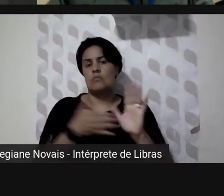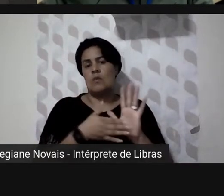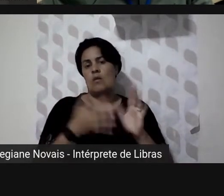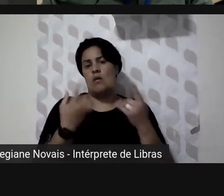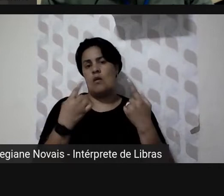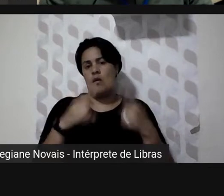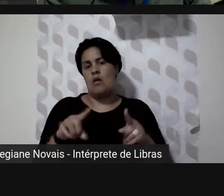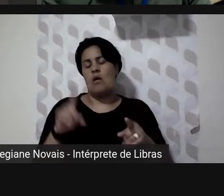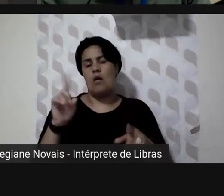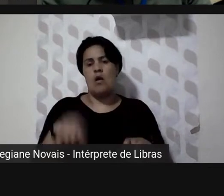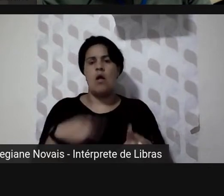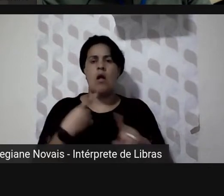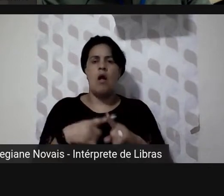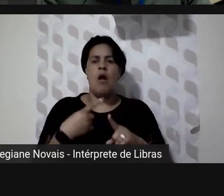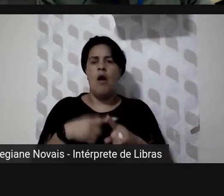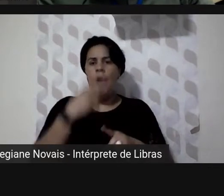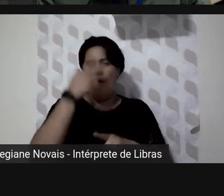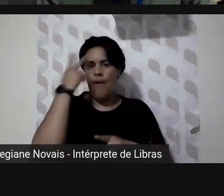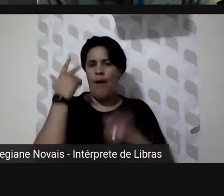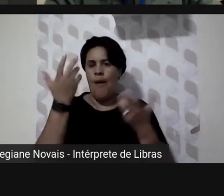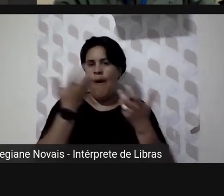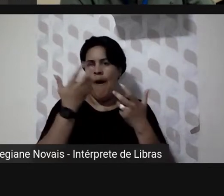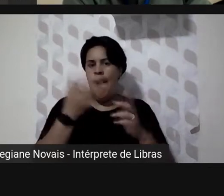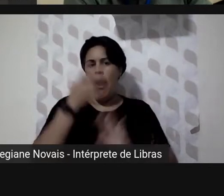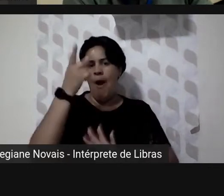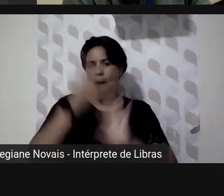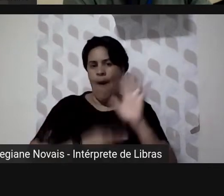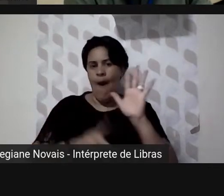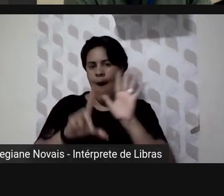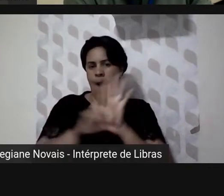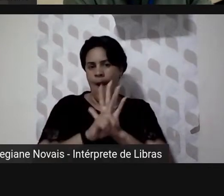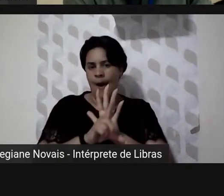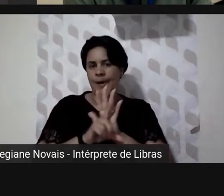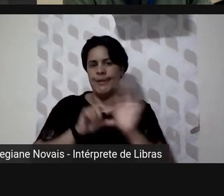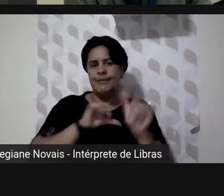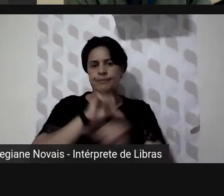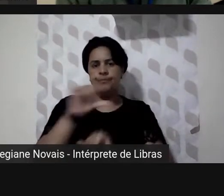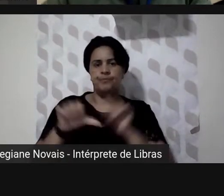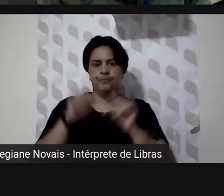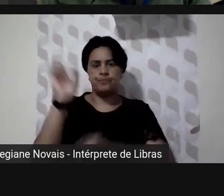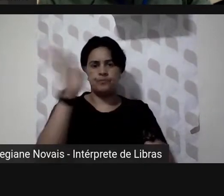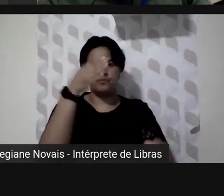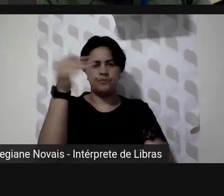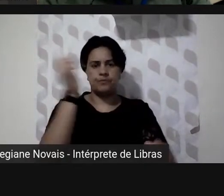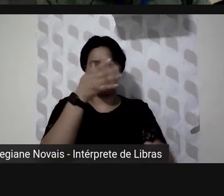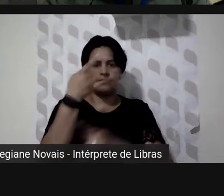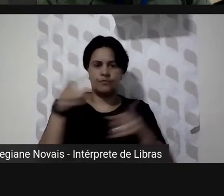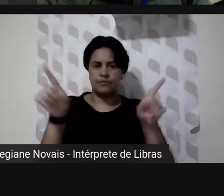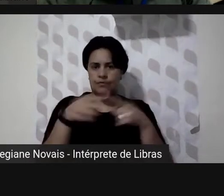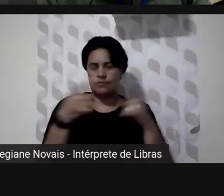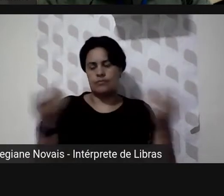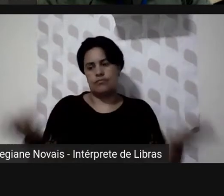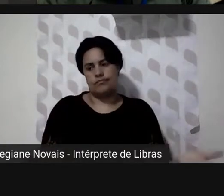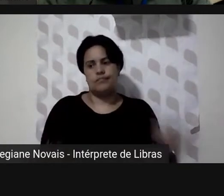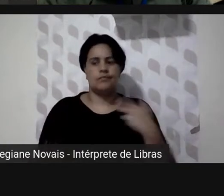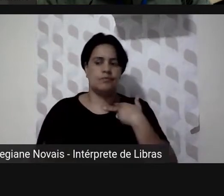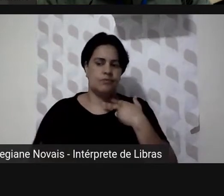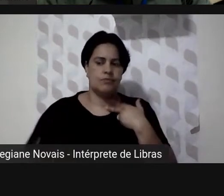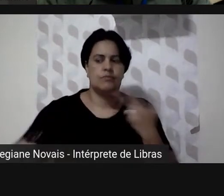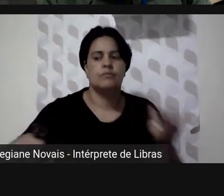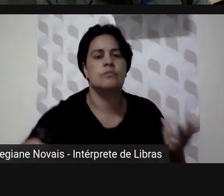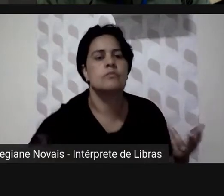o cara quer um projeto de lei para mudar o hino nacional do Brasil fala não isso aqui não pode tem coisas assim